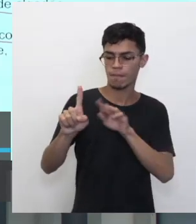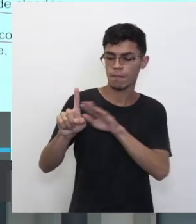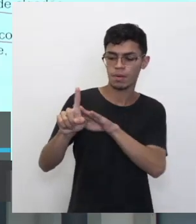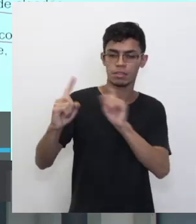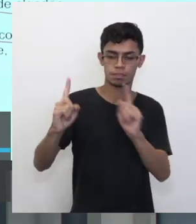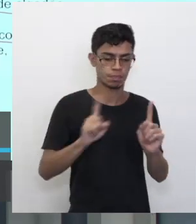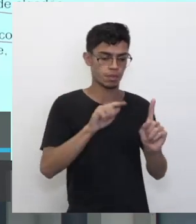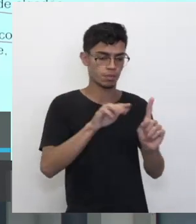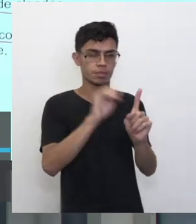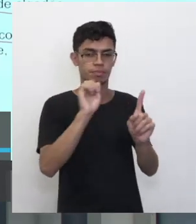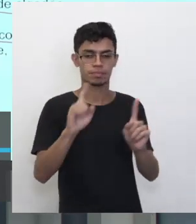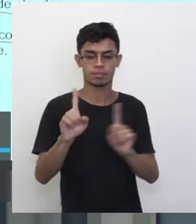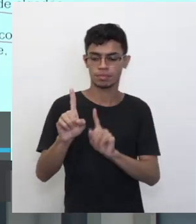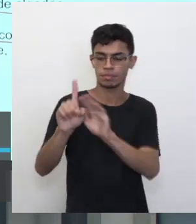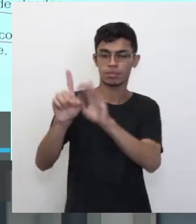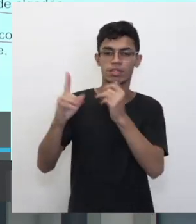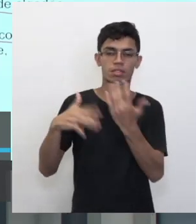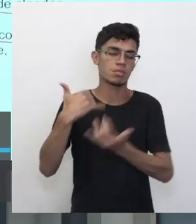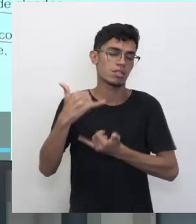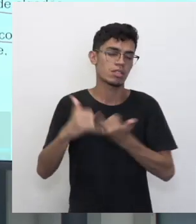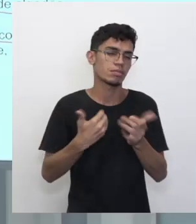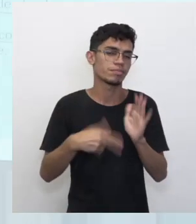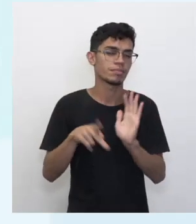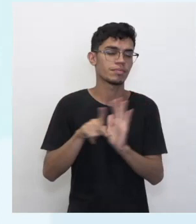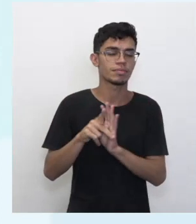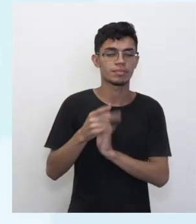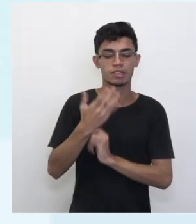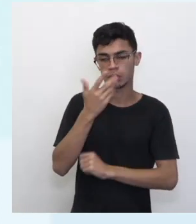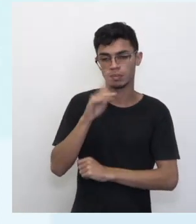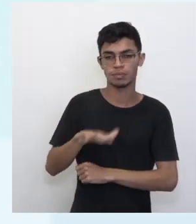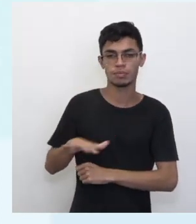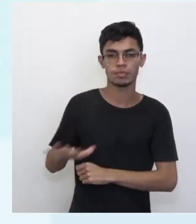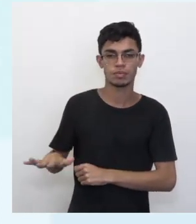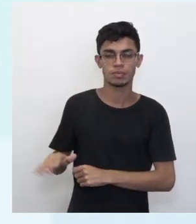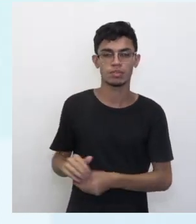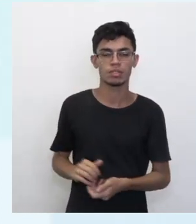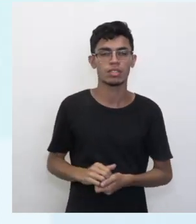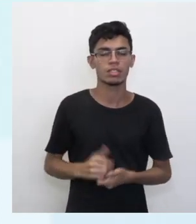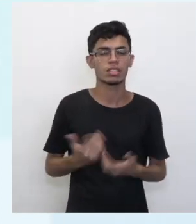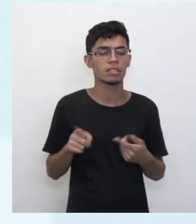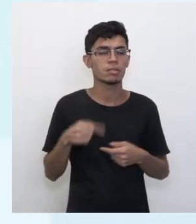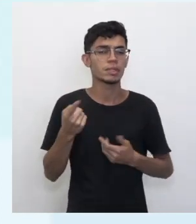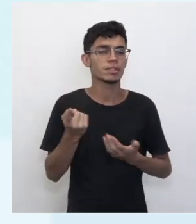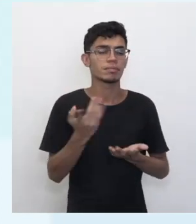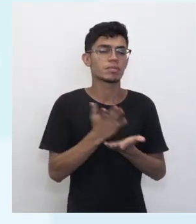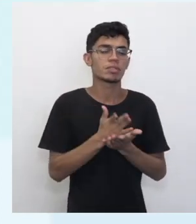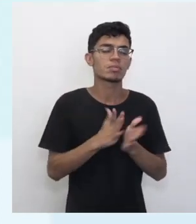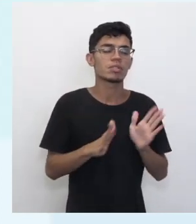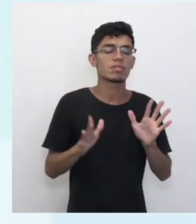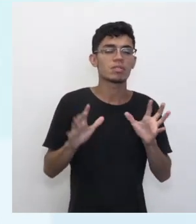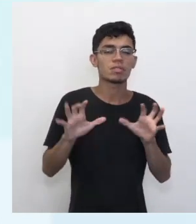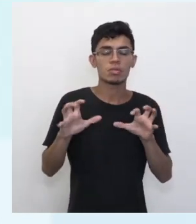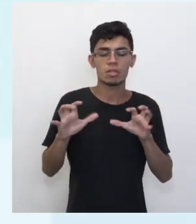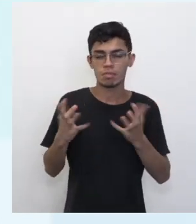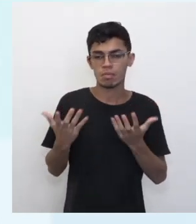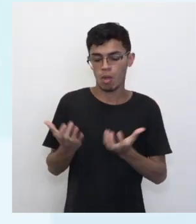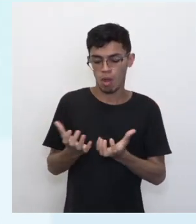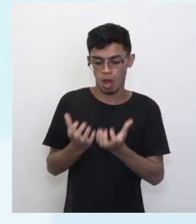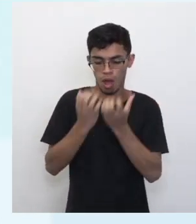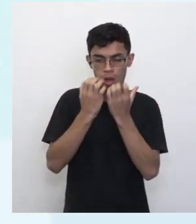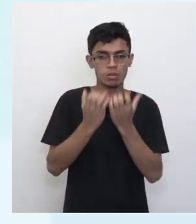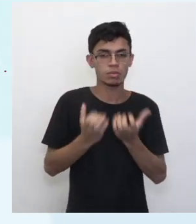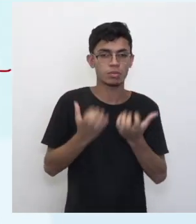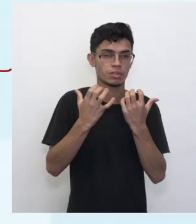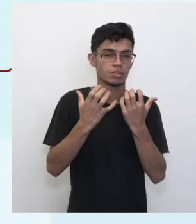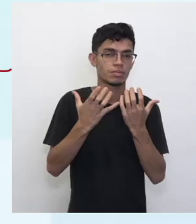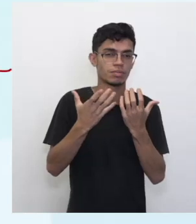seja, brincadeiras infantis, certo? Mas, e acabava, olha como acabava, em lanche, banho